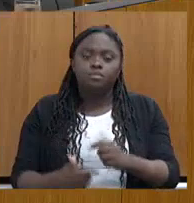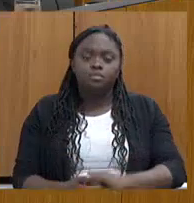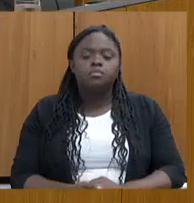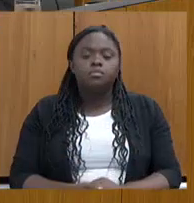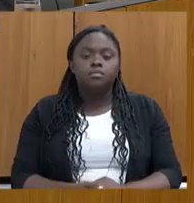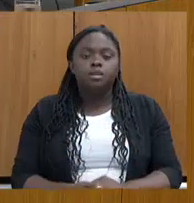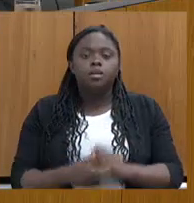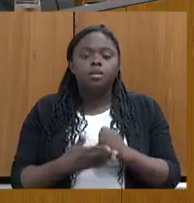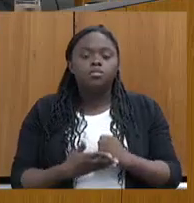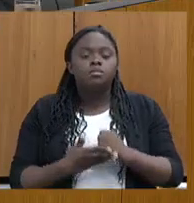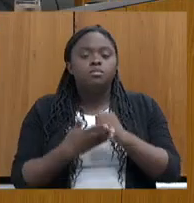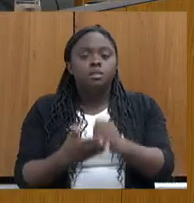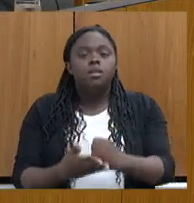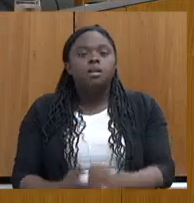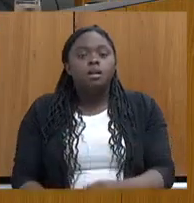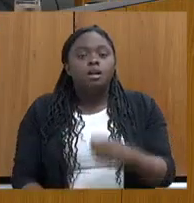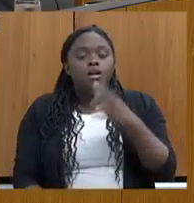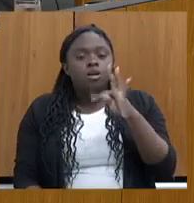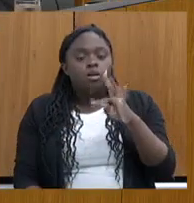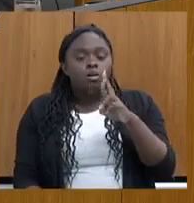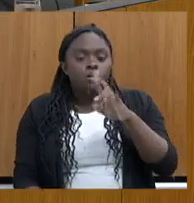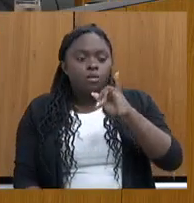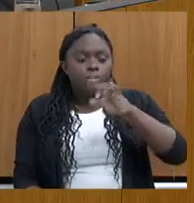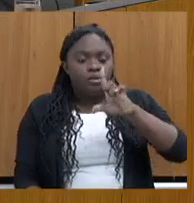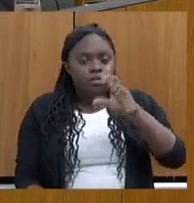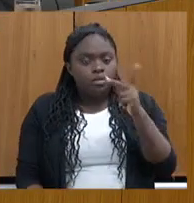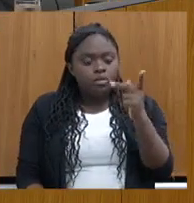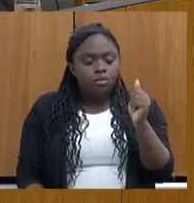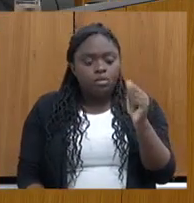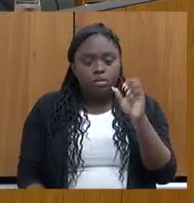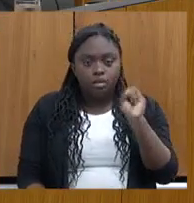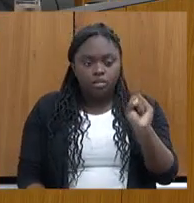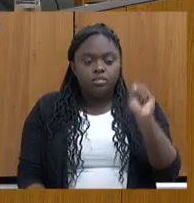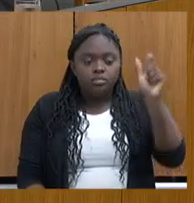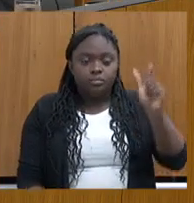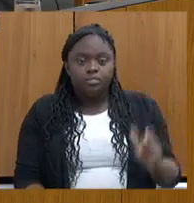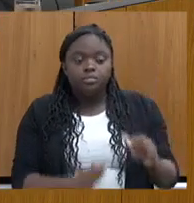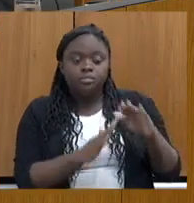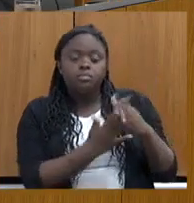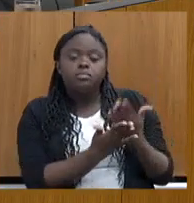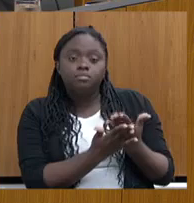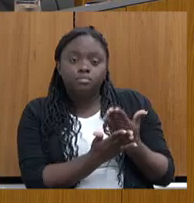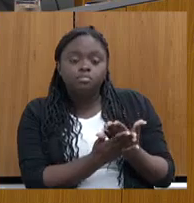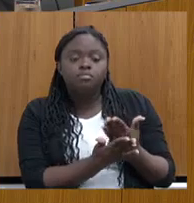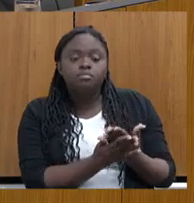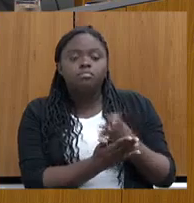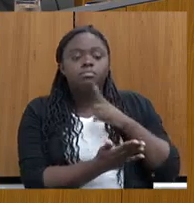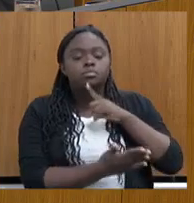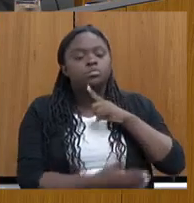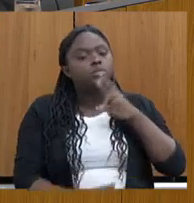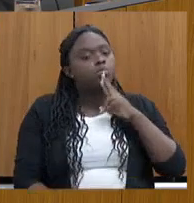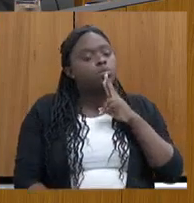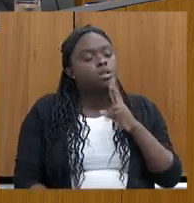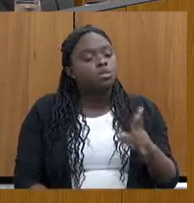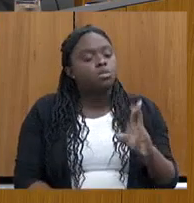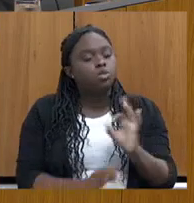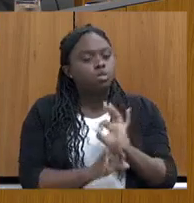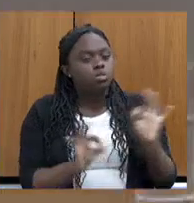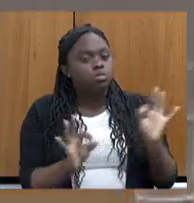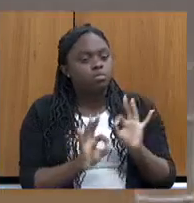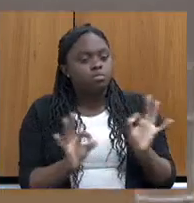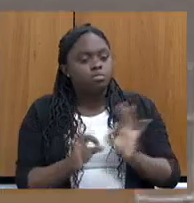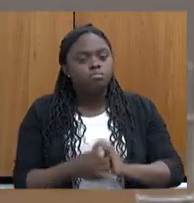para nos ajudar. O Trilhas tem dado um... Quem está na escola tem dado um resultado muito efetivo.